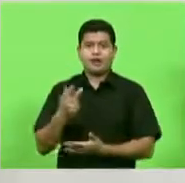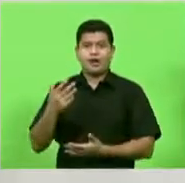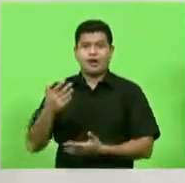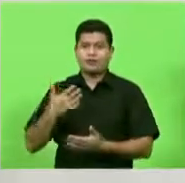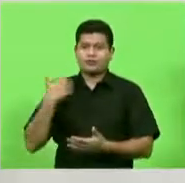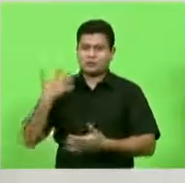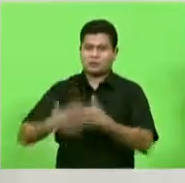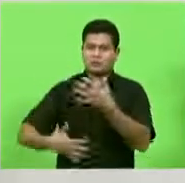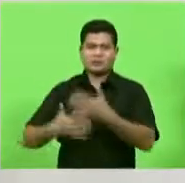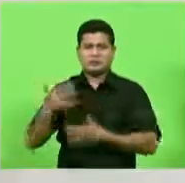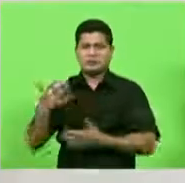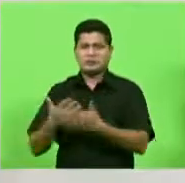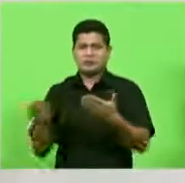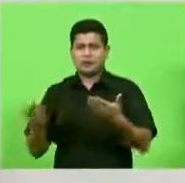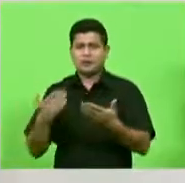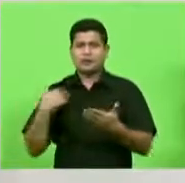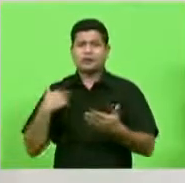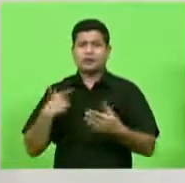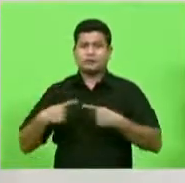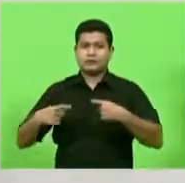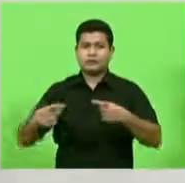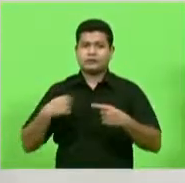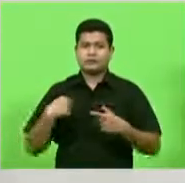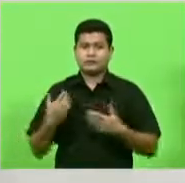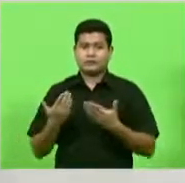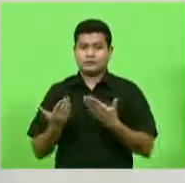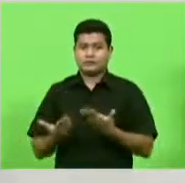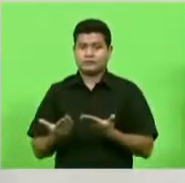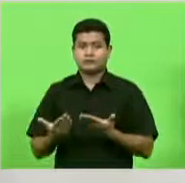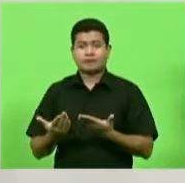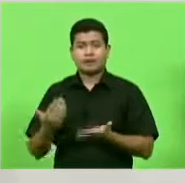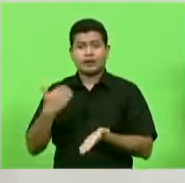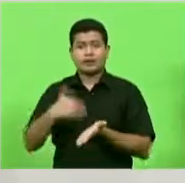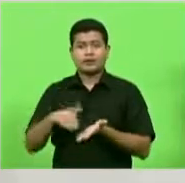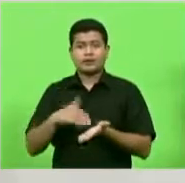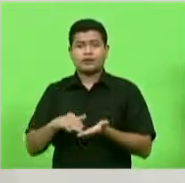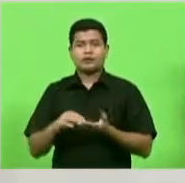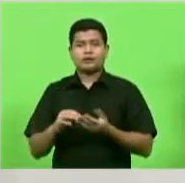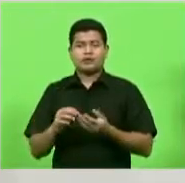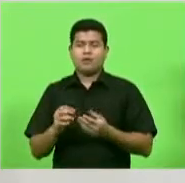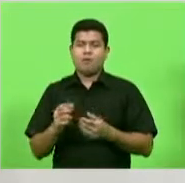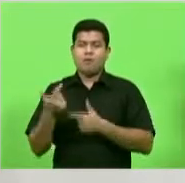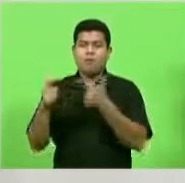confusões, das distribuições, das guerras por secretarias e cargos, enfim,